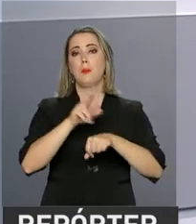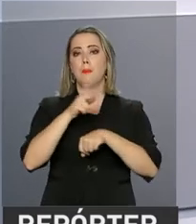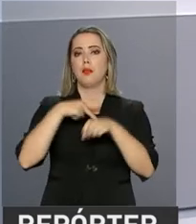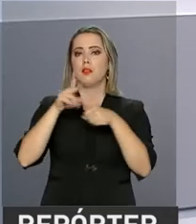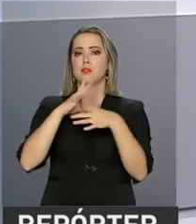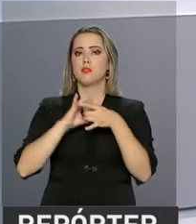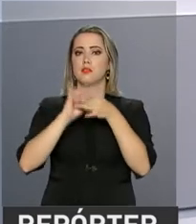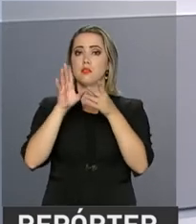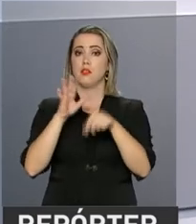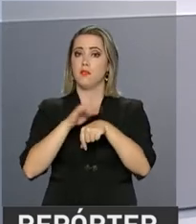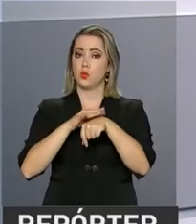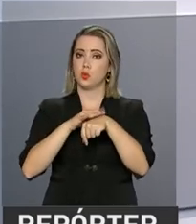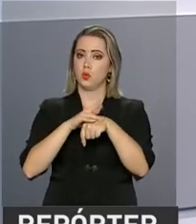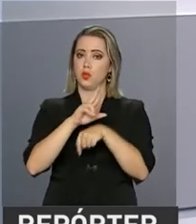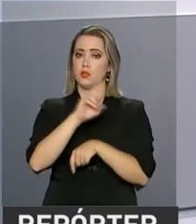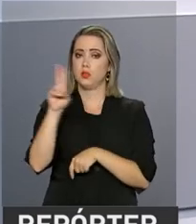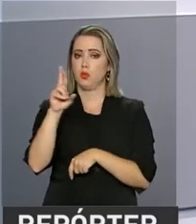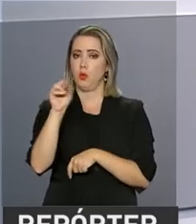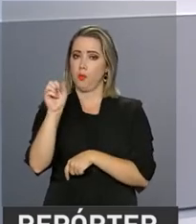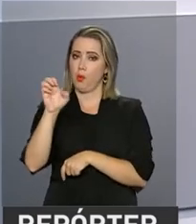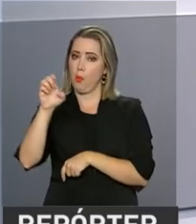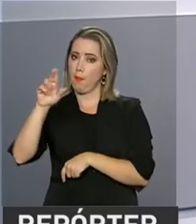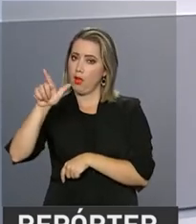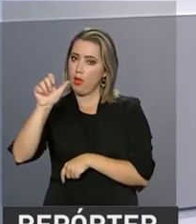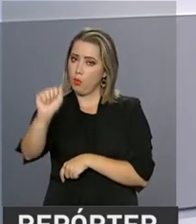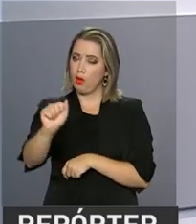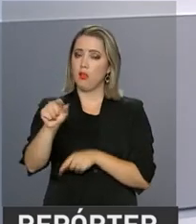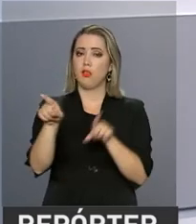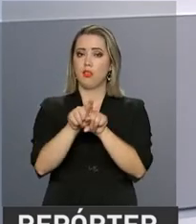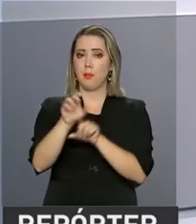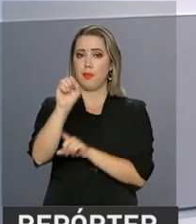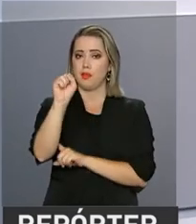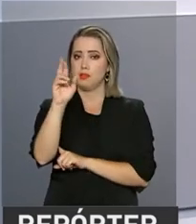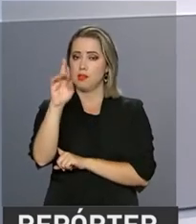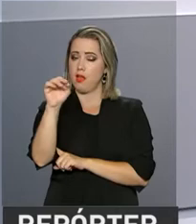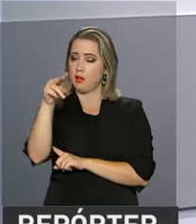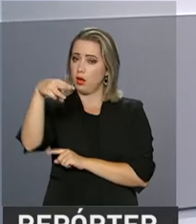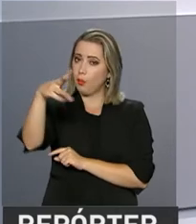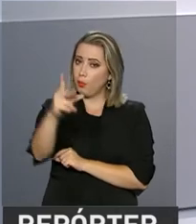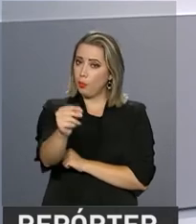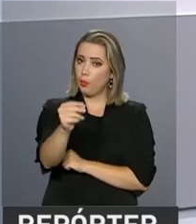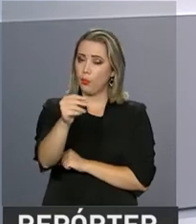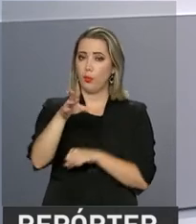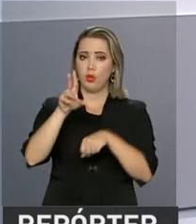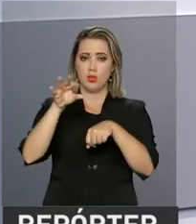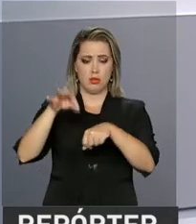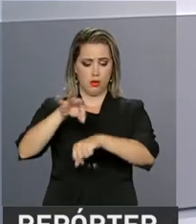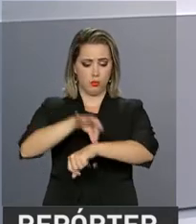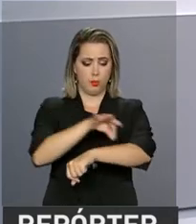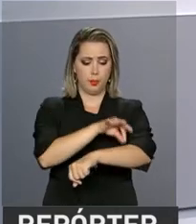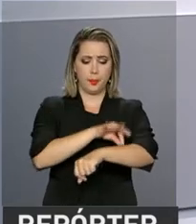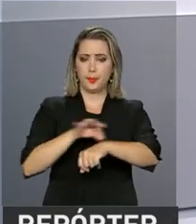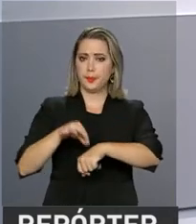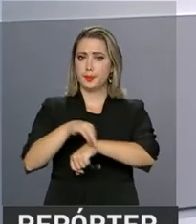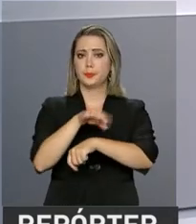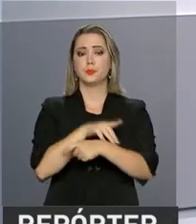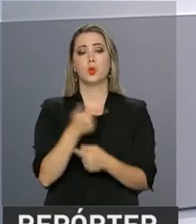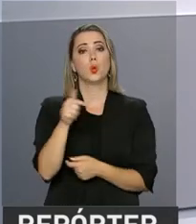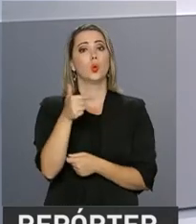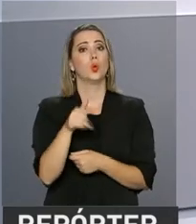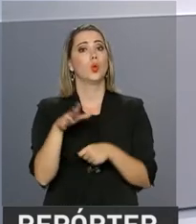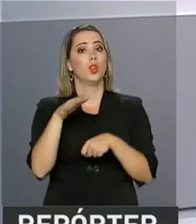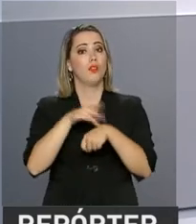Rubela e do Sarampo. Isso significa que nos últimos quatro anos não houve transmissão dessas doenças no território nacional